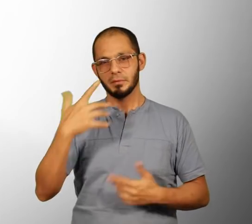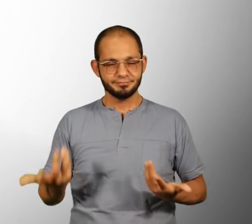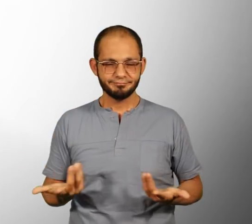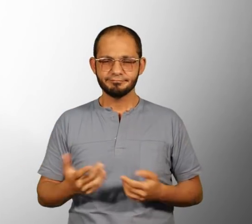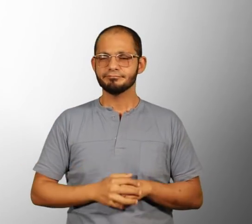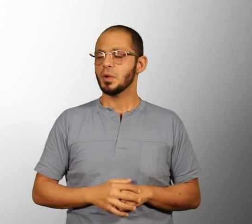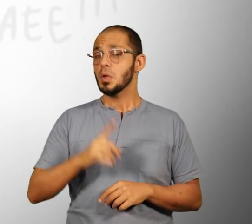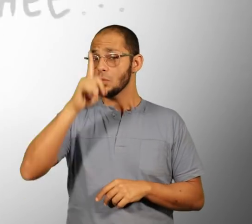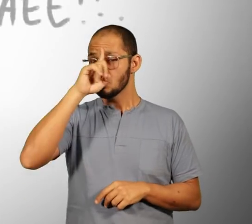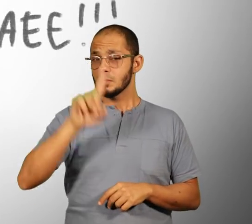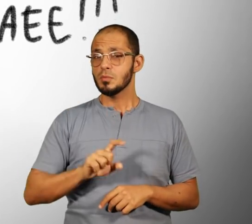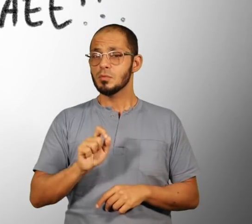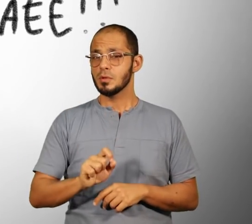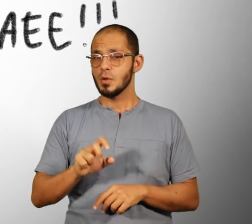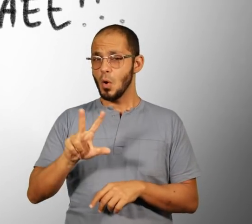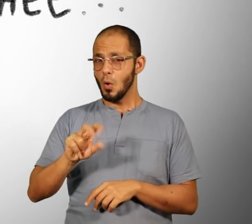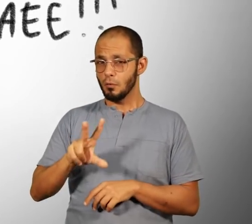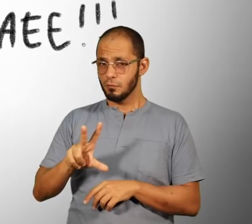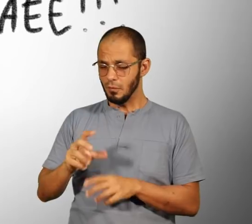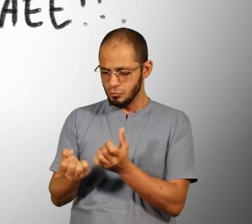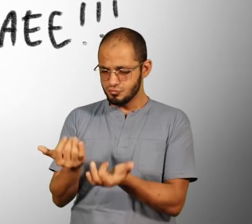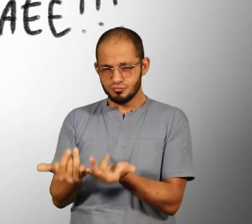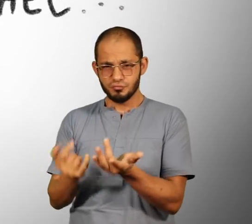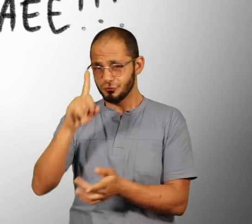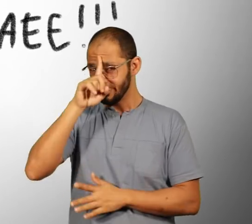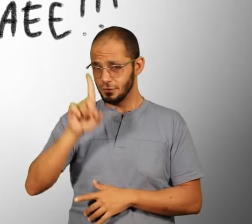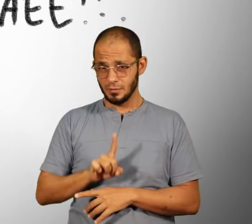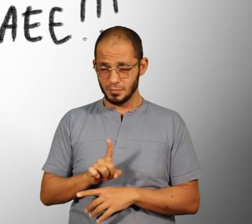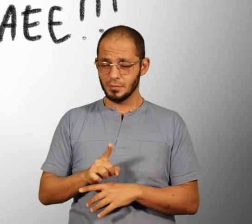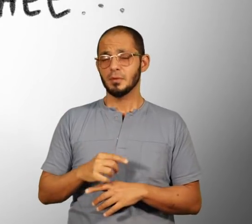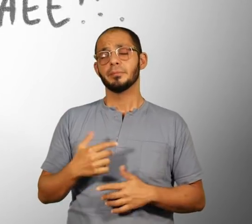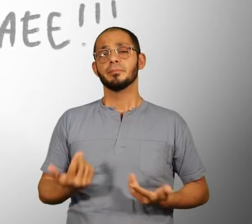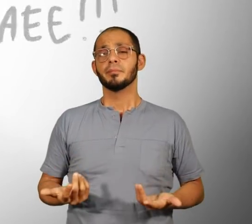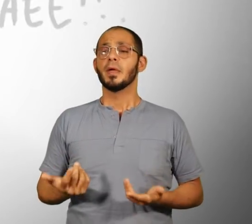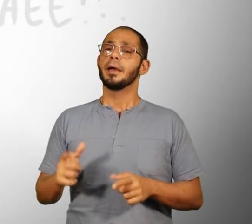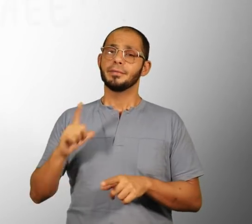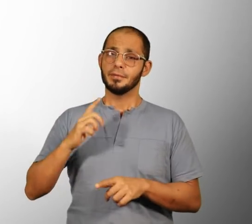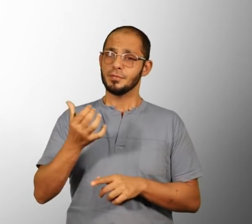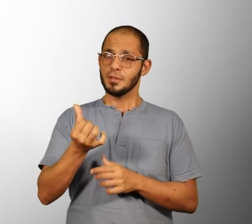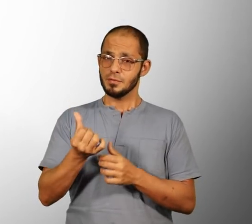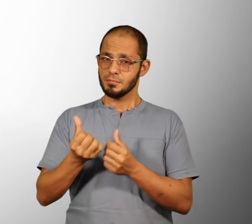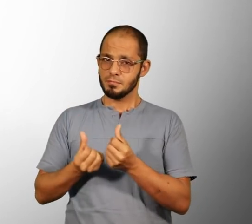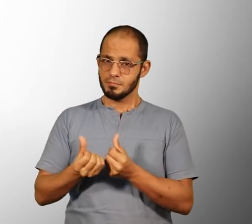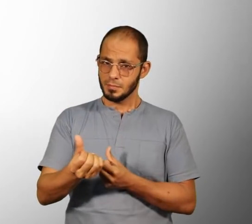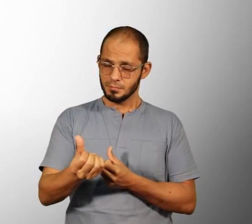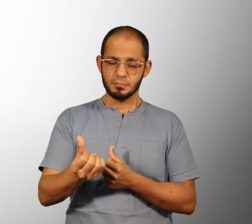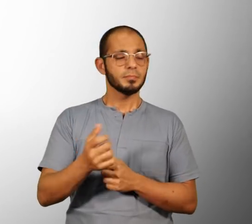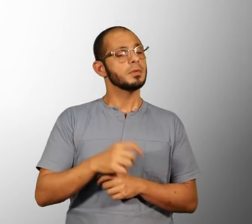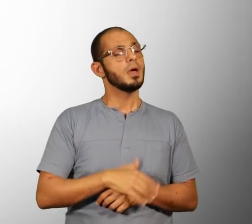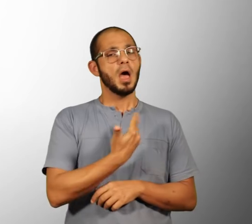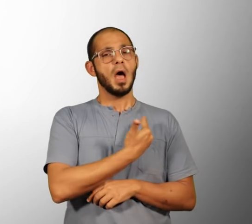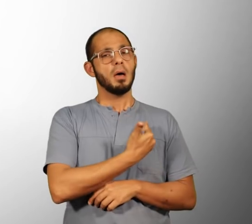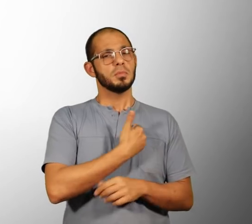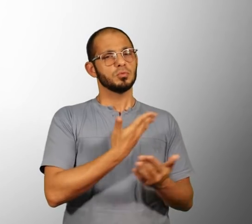Não sabia fritar um ovo, por sinal. E aí, depois de um período de faculdade, um amigo que estudou comigo no Ensino